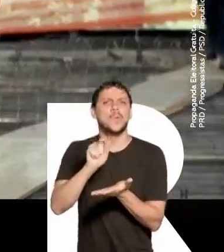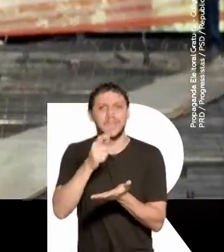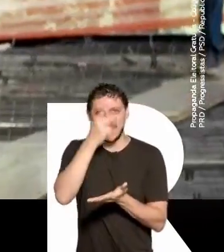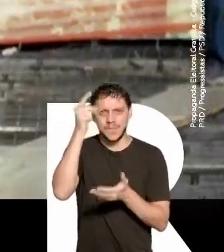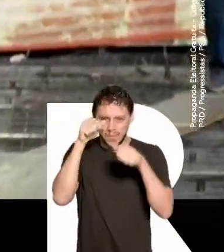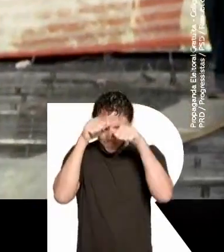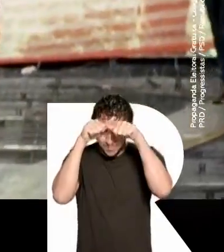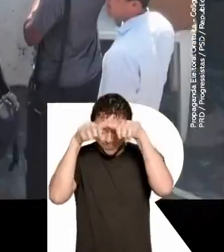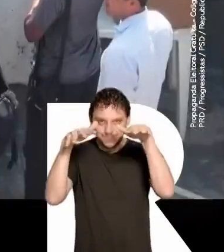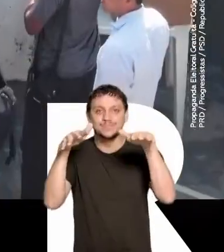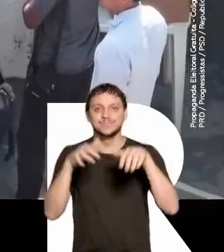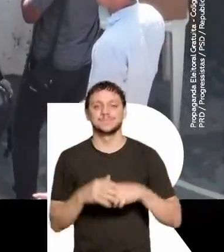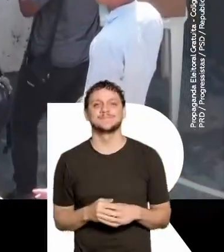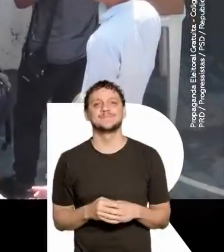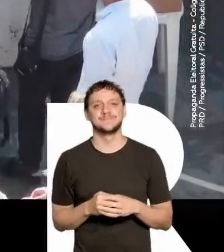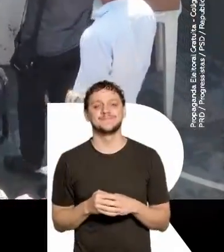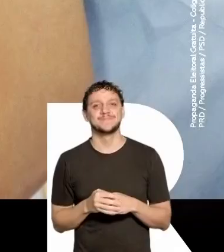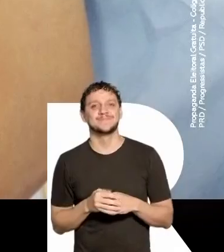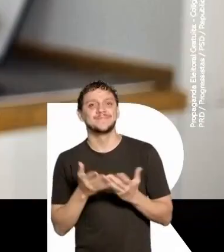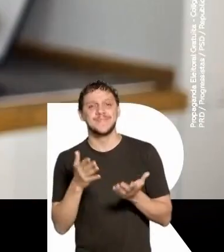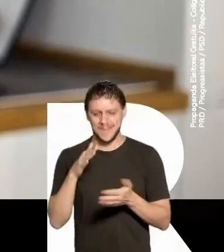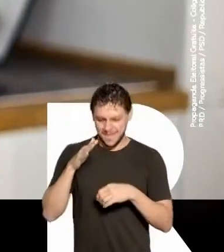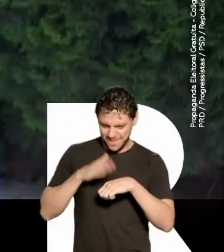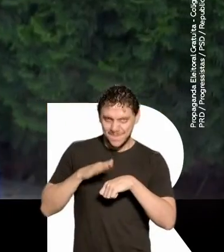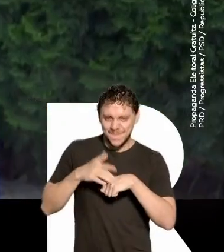Pessoas com Transtorno do Espectro Autista.